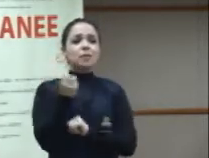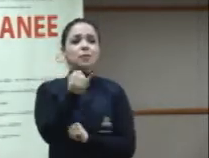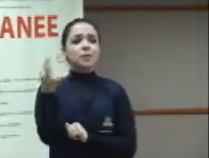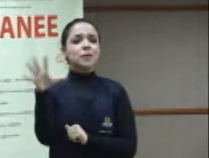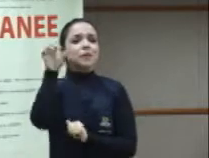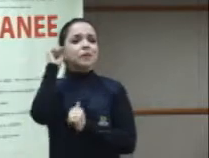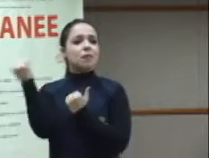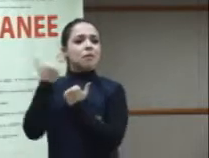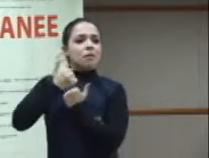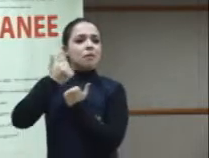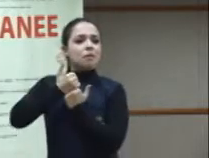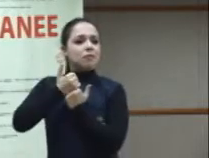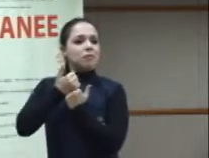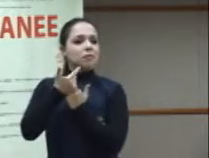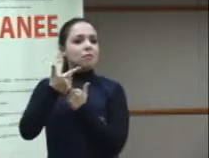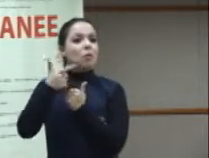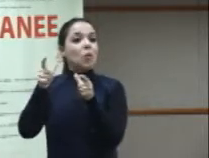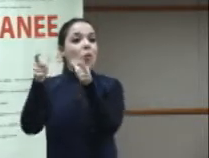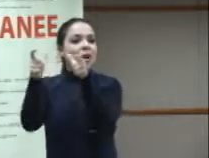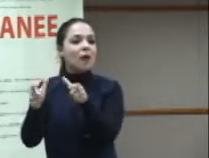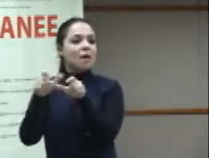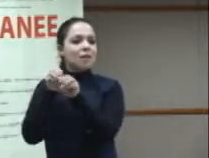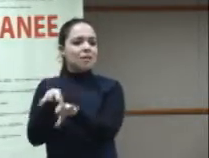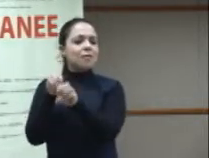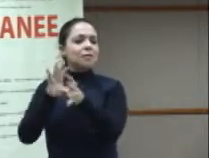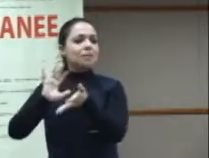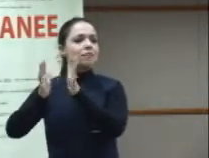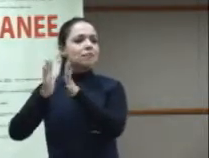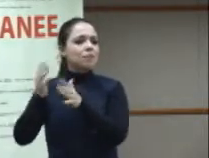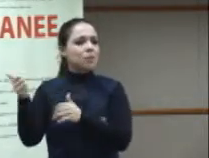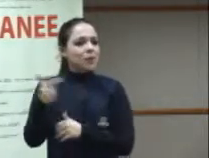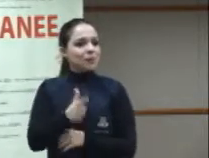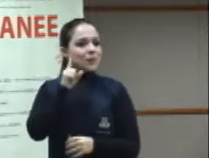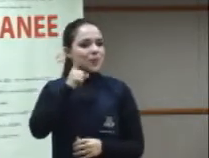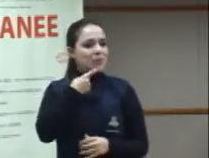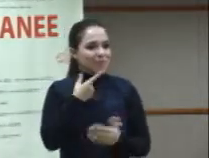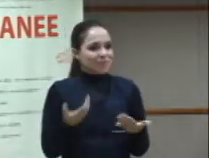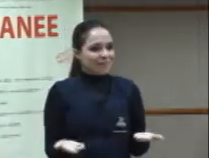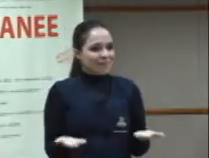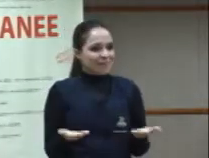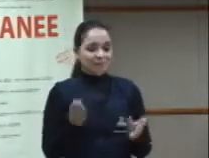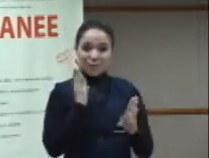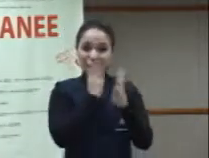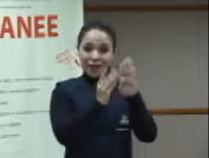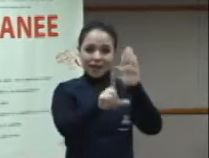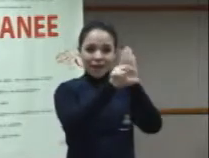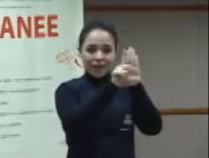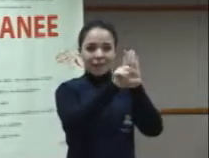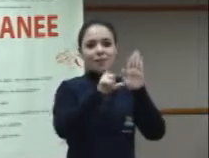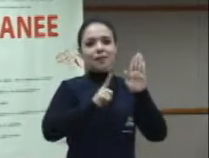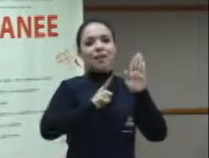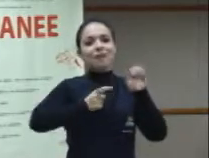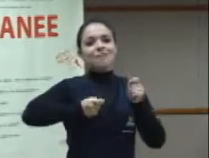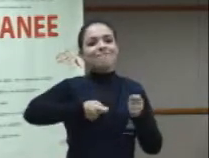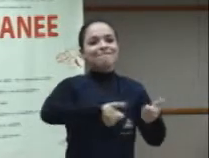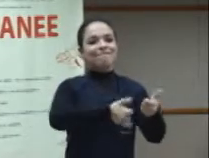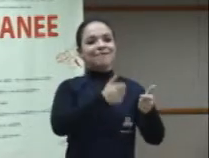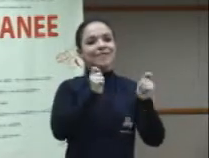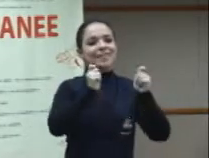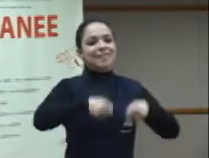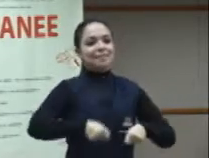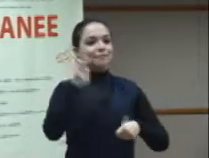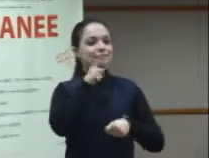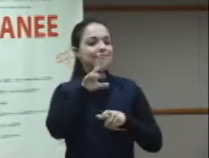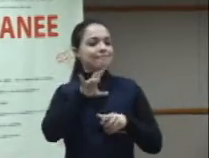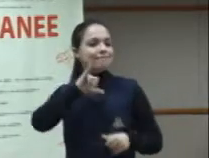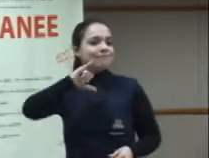surdos. Inclusive no ensino da língua de sinais. Porque, infelizmente, a nossa lei, muito mal feita, permite isso. Então,